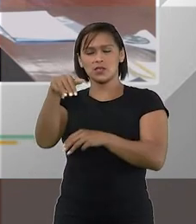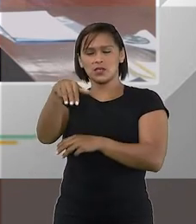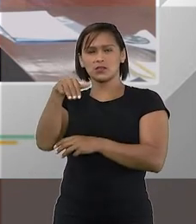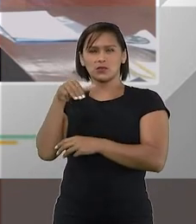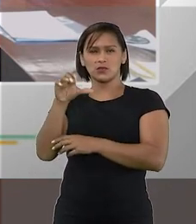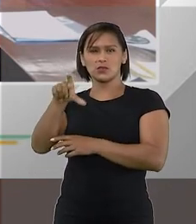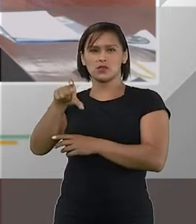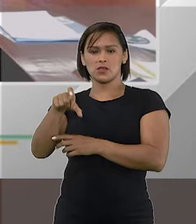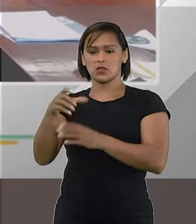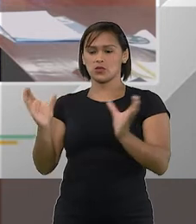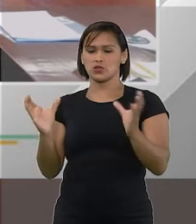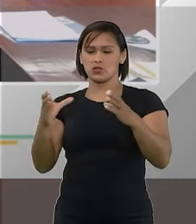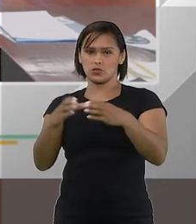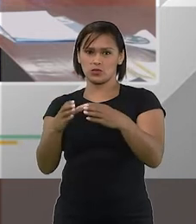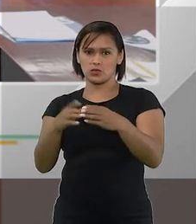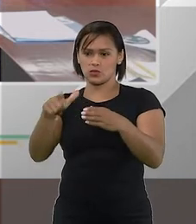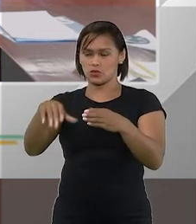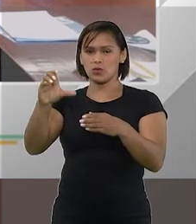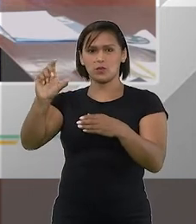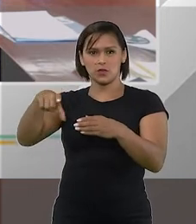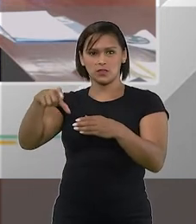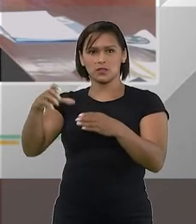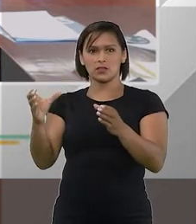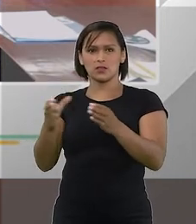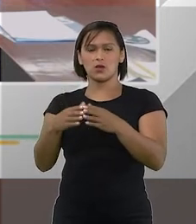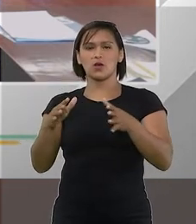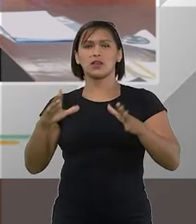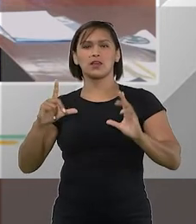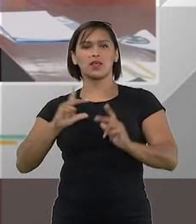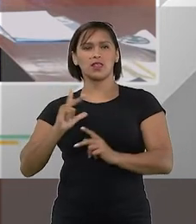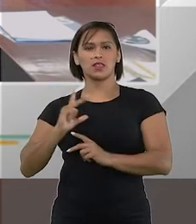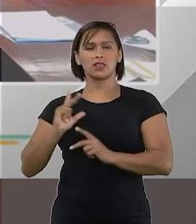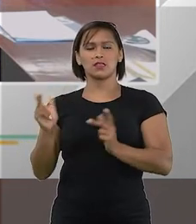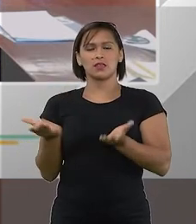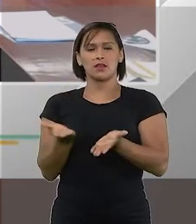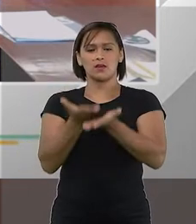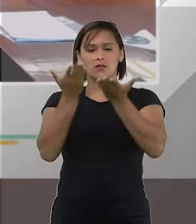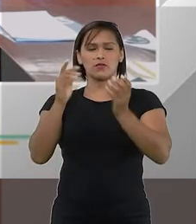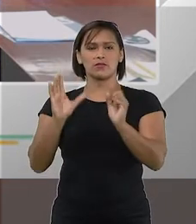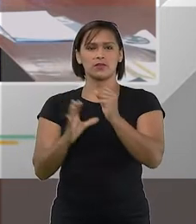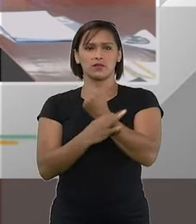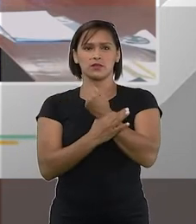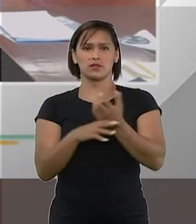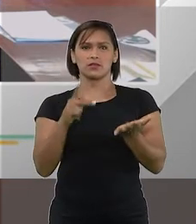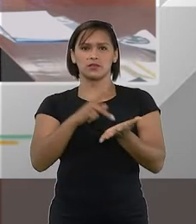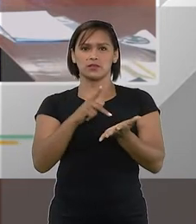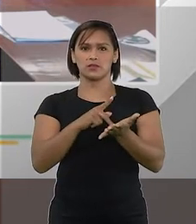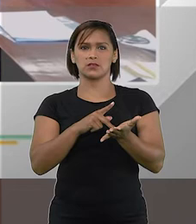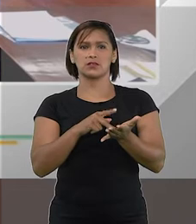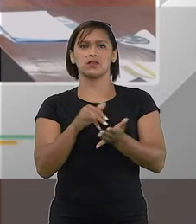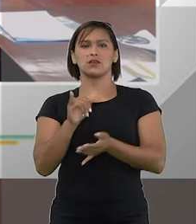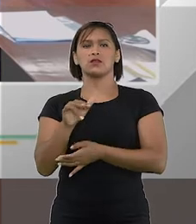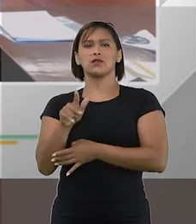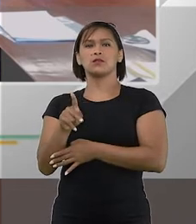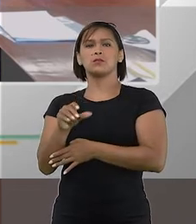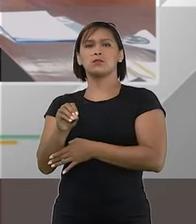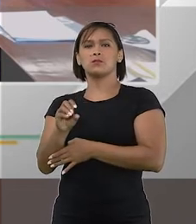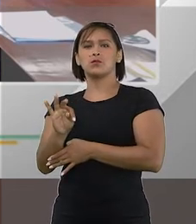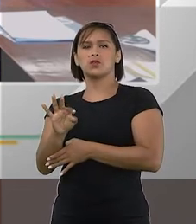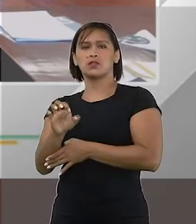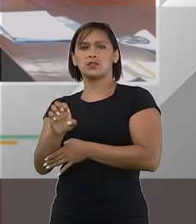credores de uma determinada classe esses privilegiados que tinham o privilégio da garantia real na hipoteca